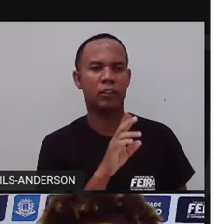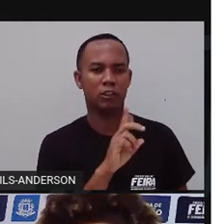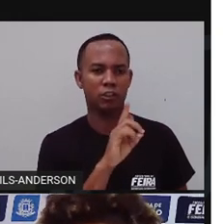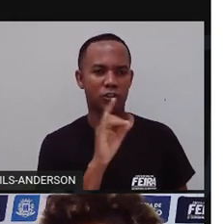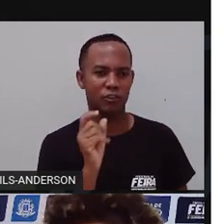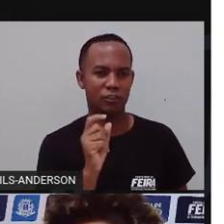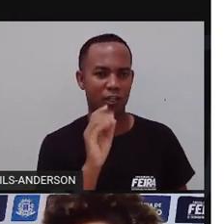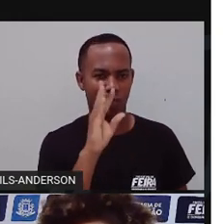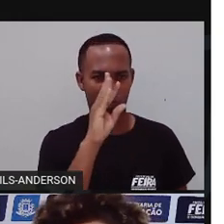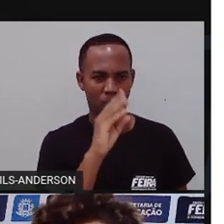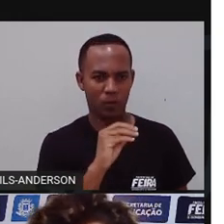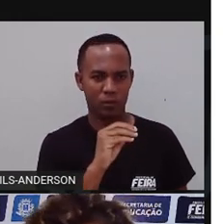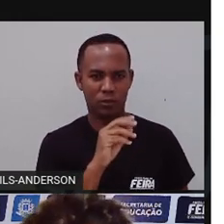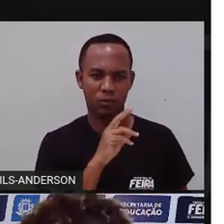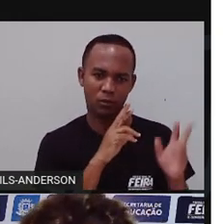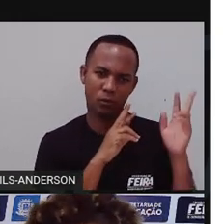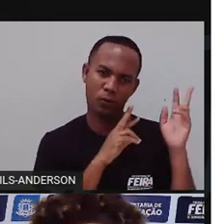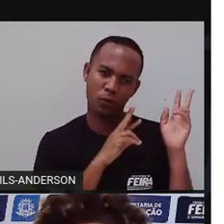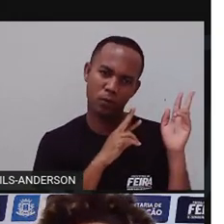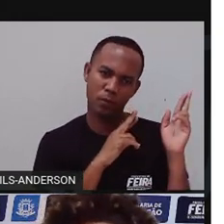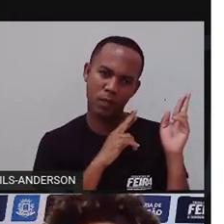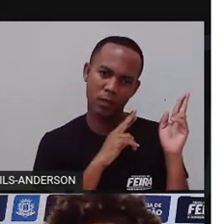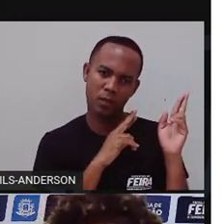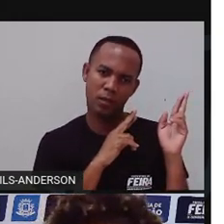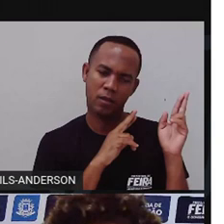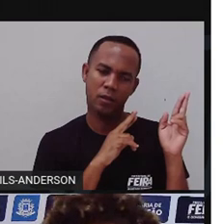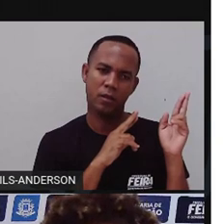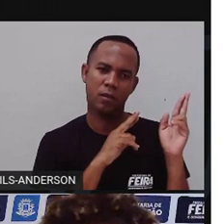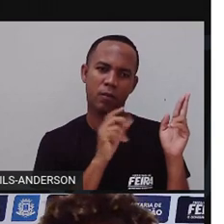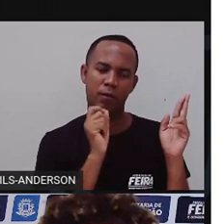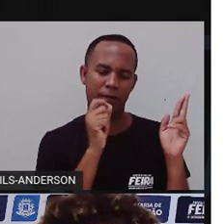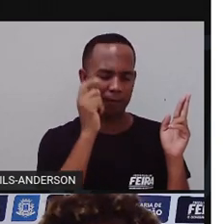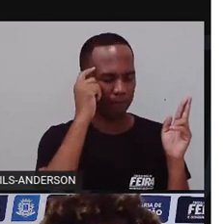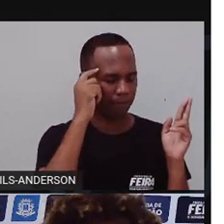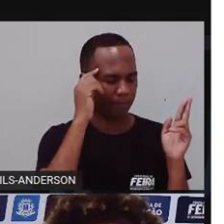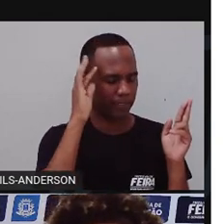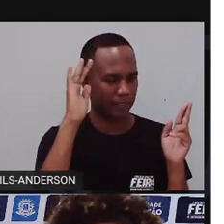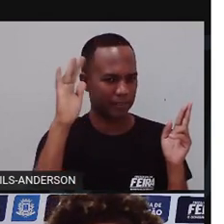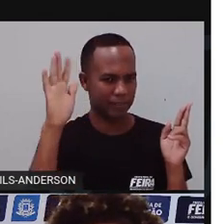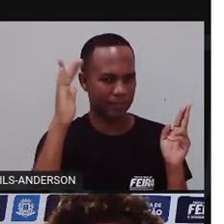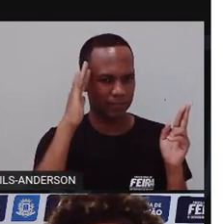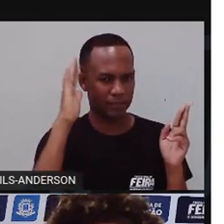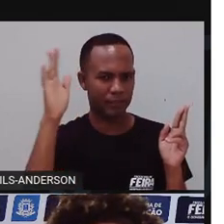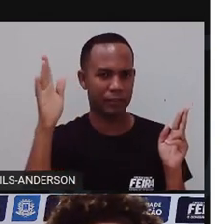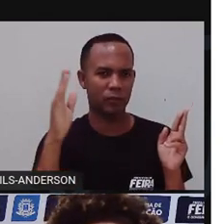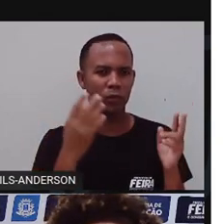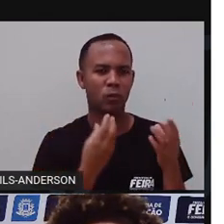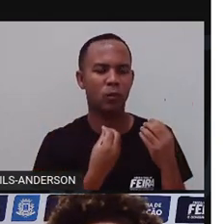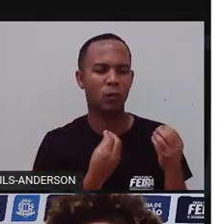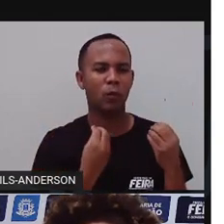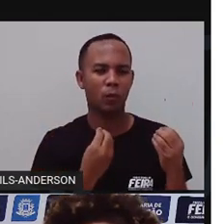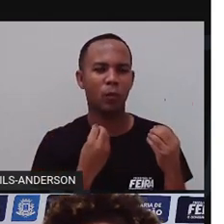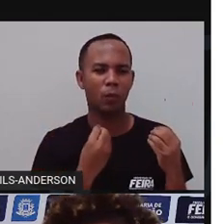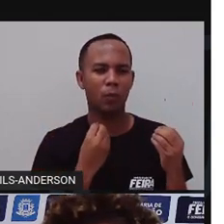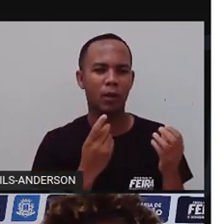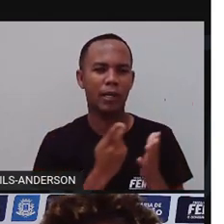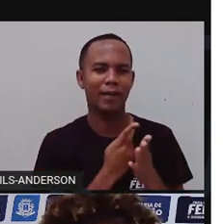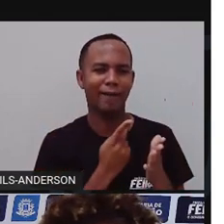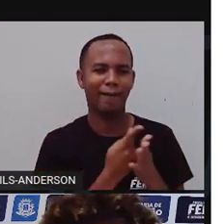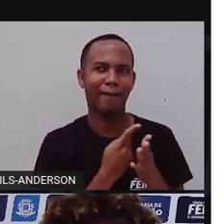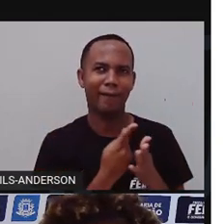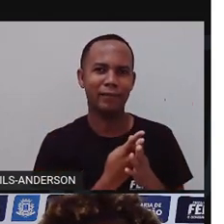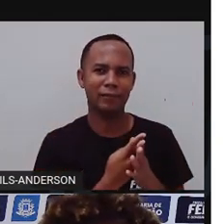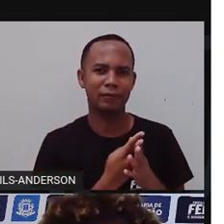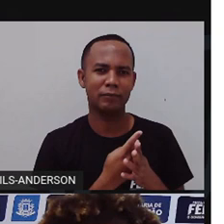noite, ele foi deitar, ó, impressionado com a indignação que a sua atitude tinha despertado na